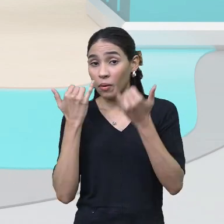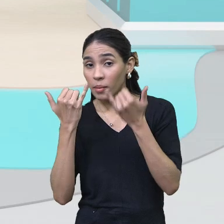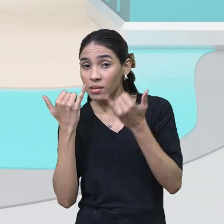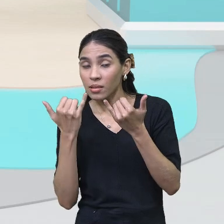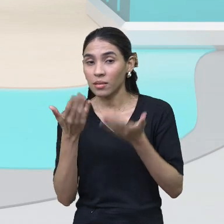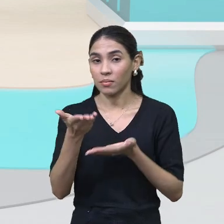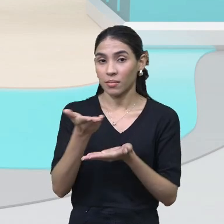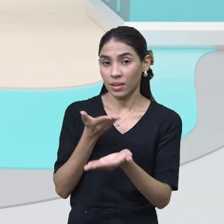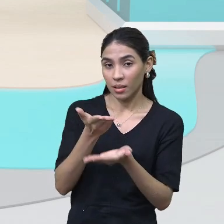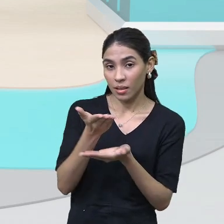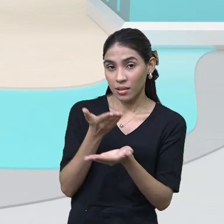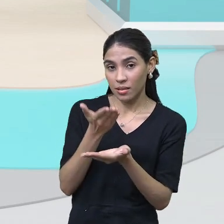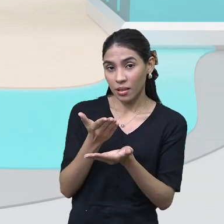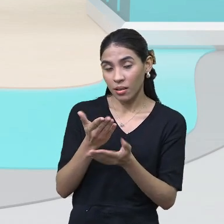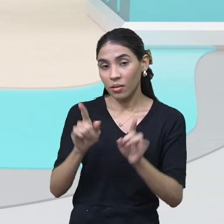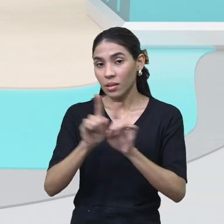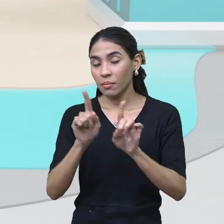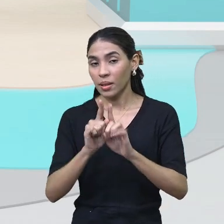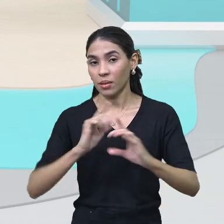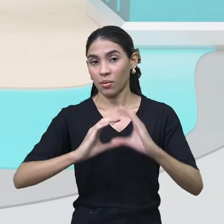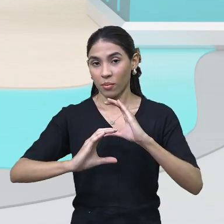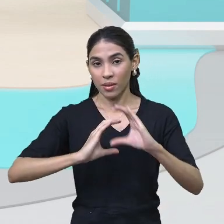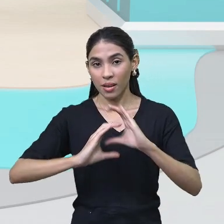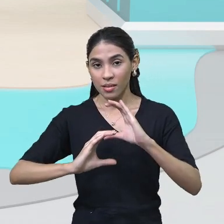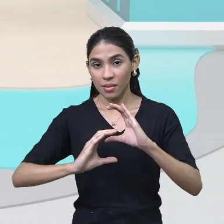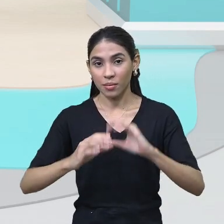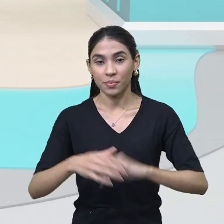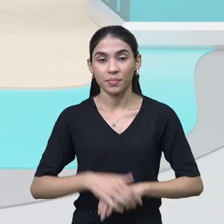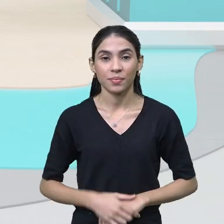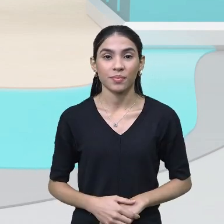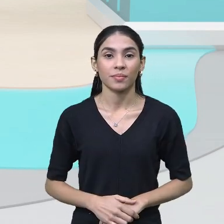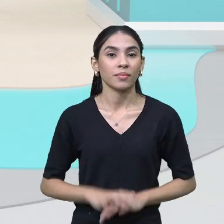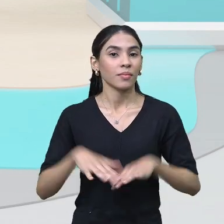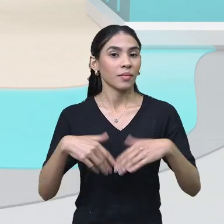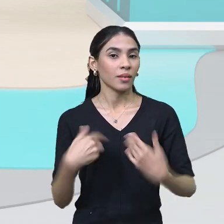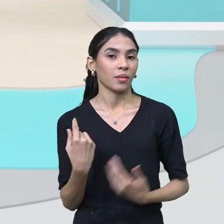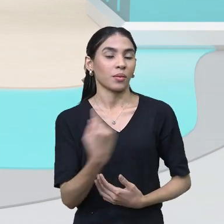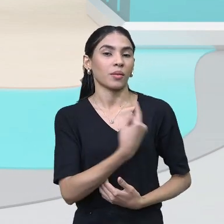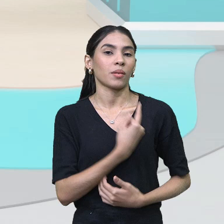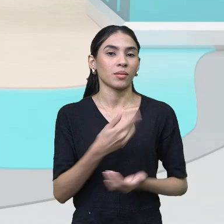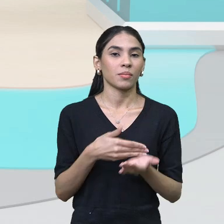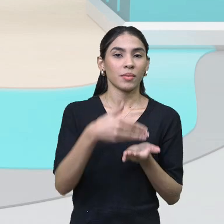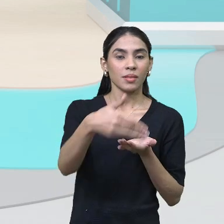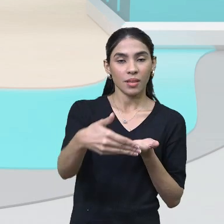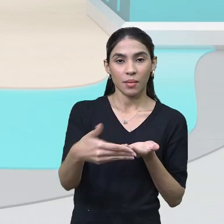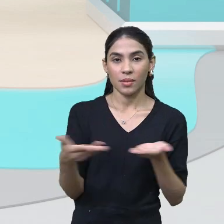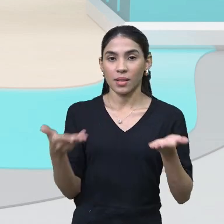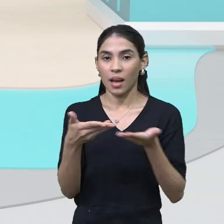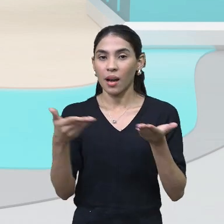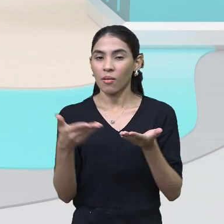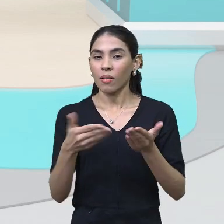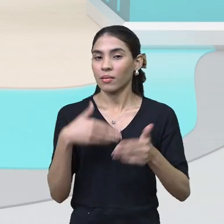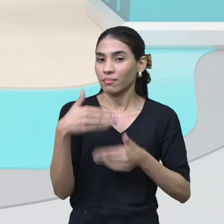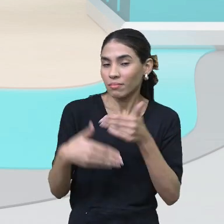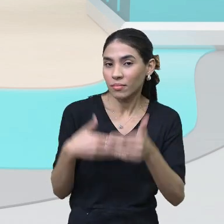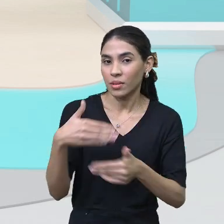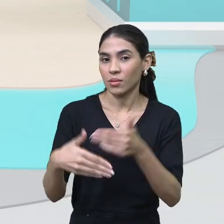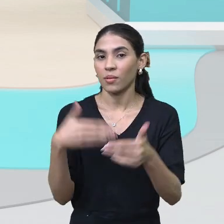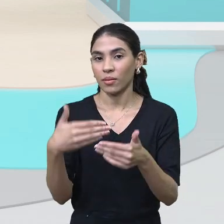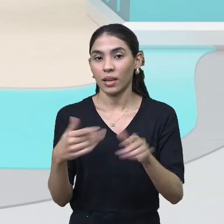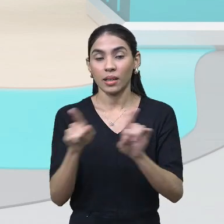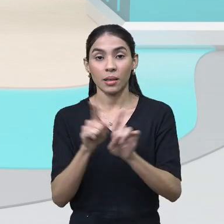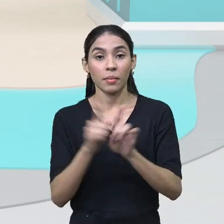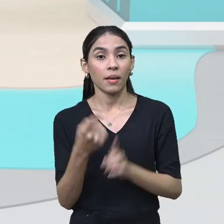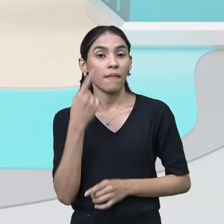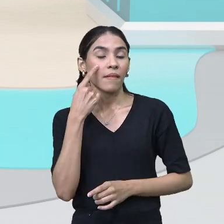interação, uma comunicação. E para nós começarmos a desenvolver, a ver